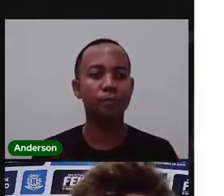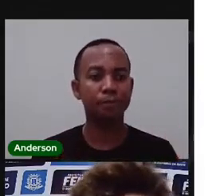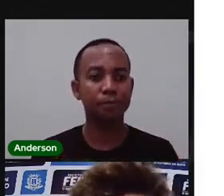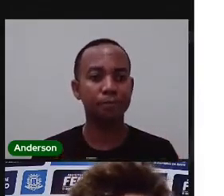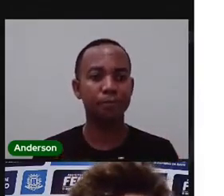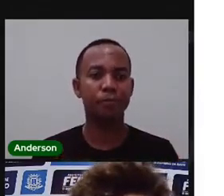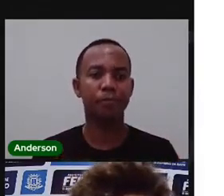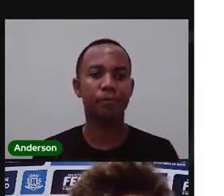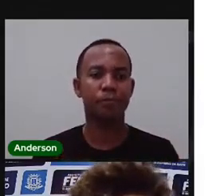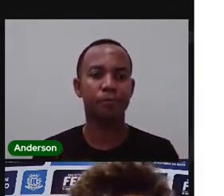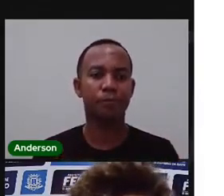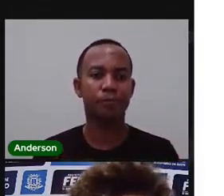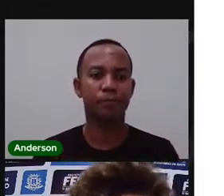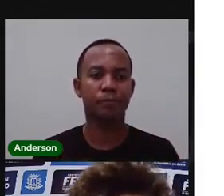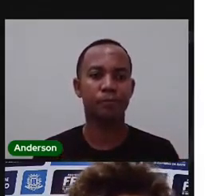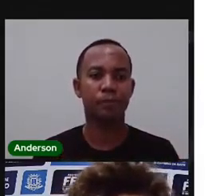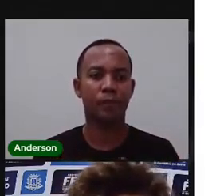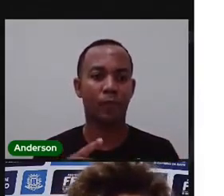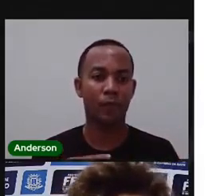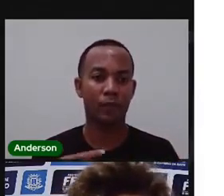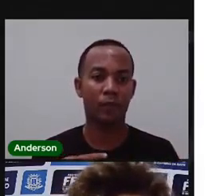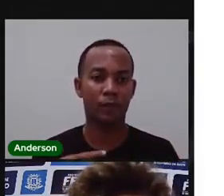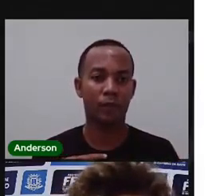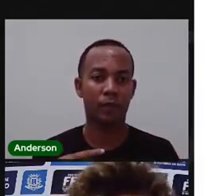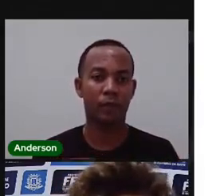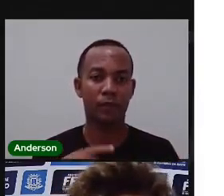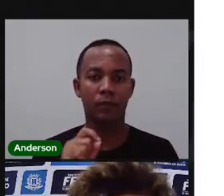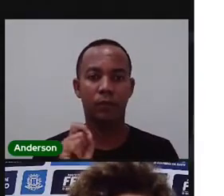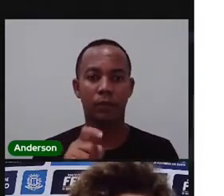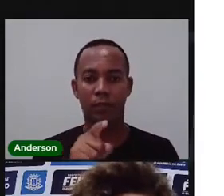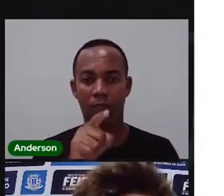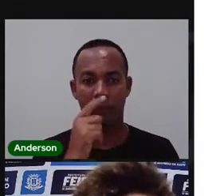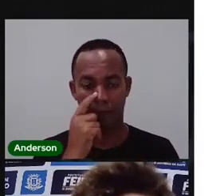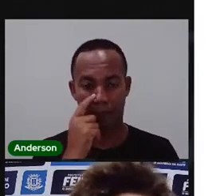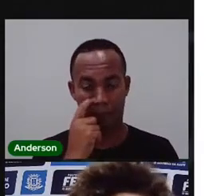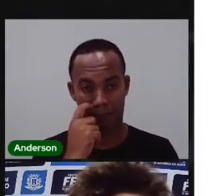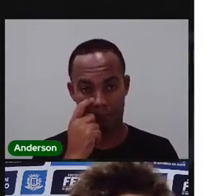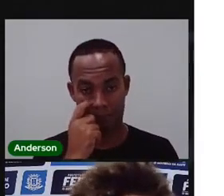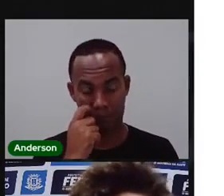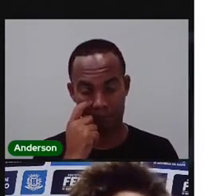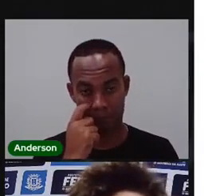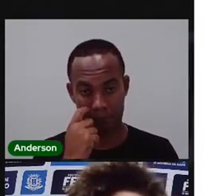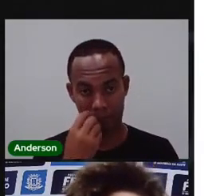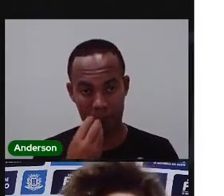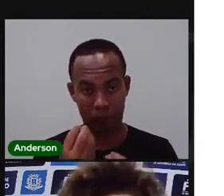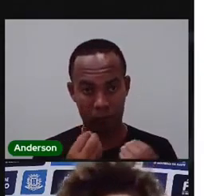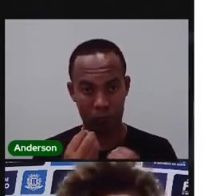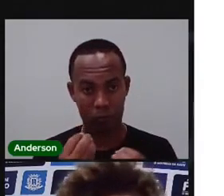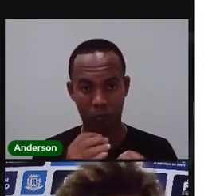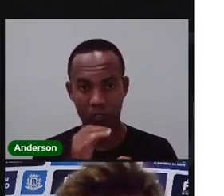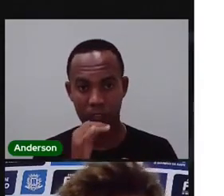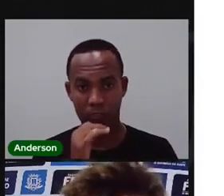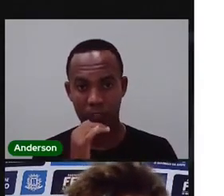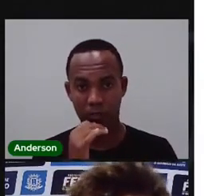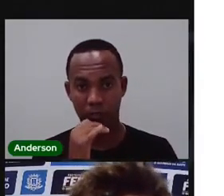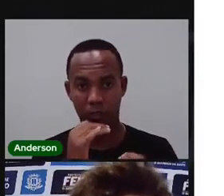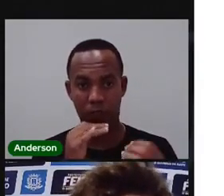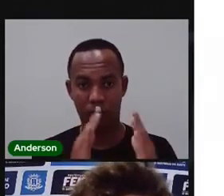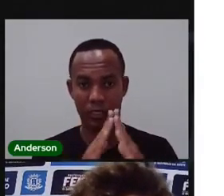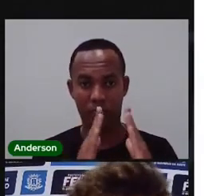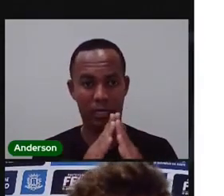aí tem um patrimônio tombado, inclusive, tem uma coisa tombada, que é assegurado que ninguém pode mexer, demolir,